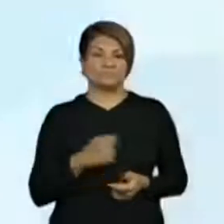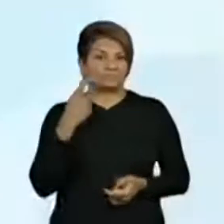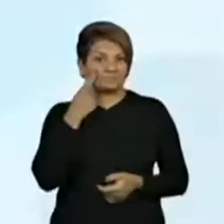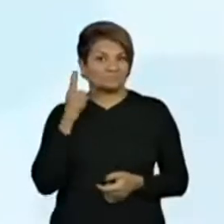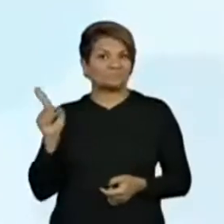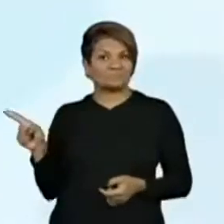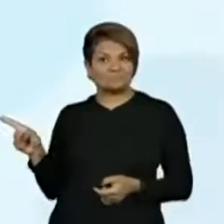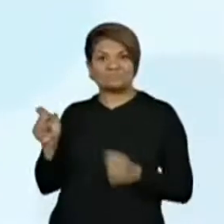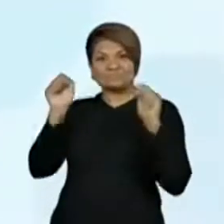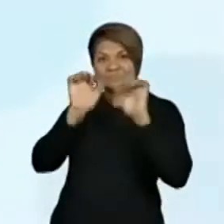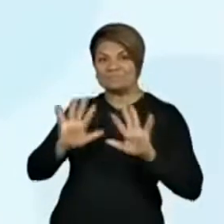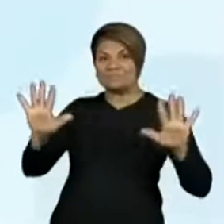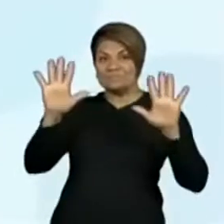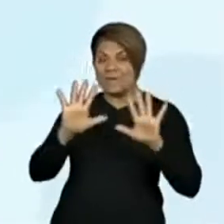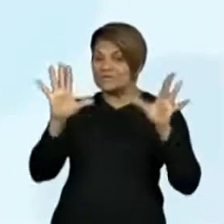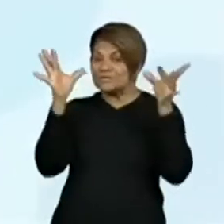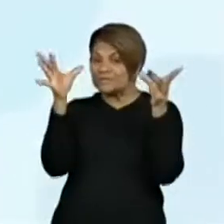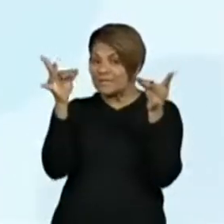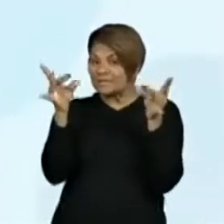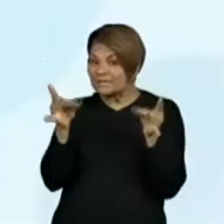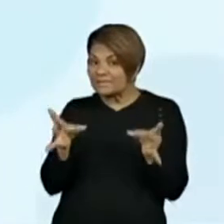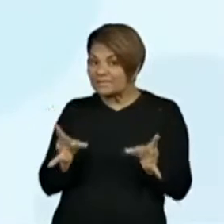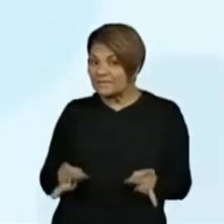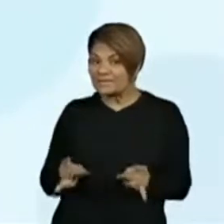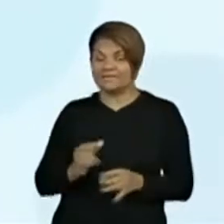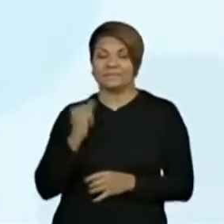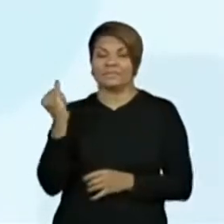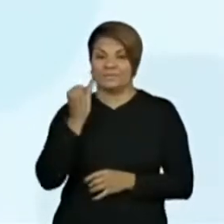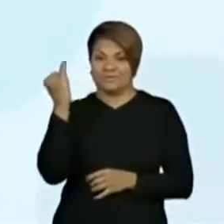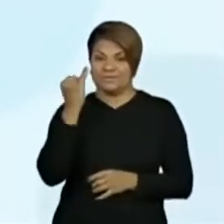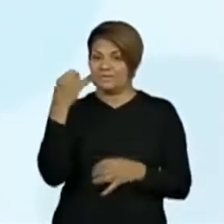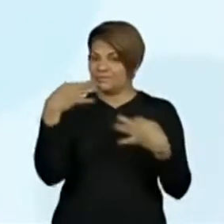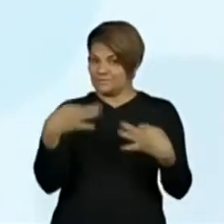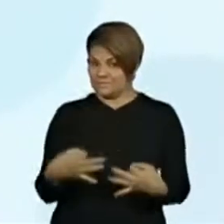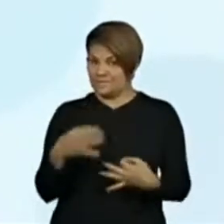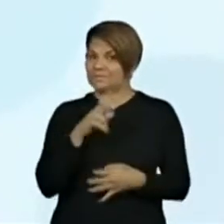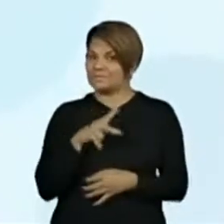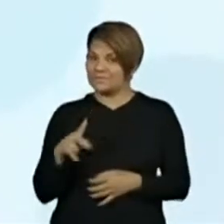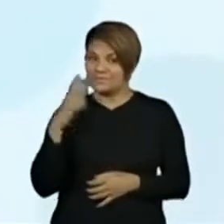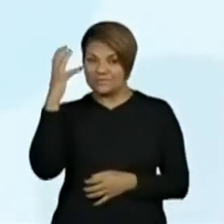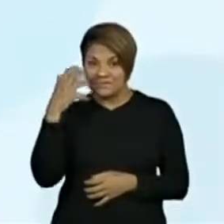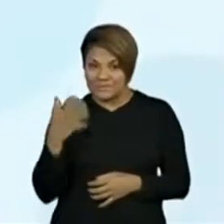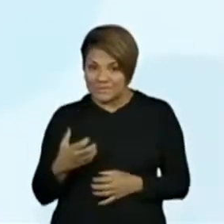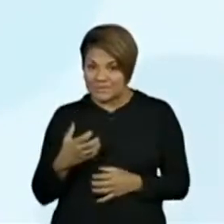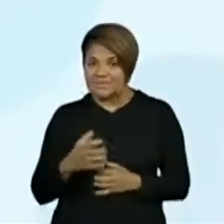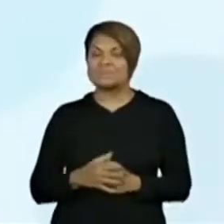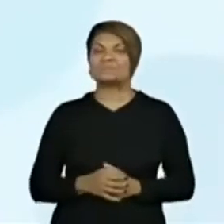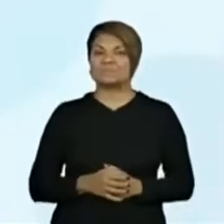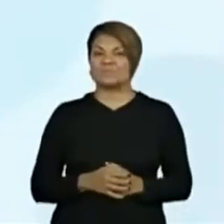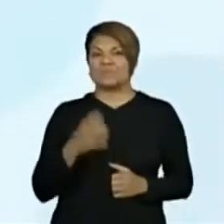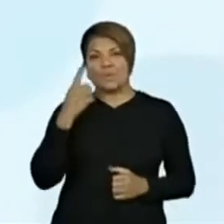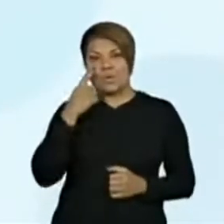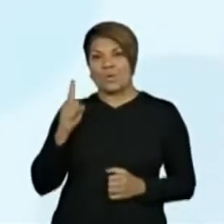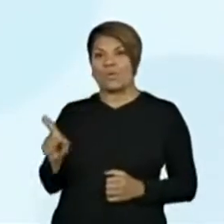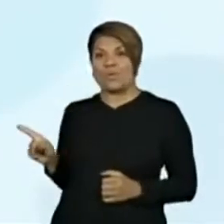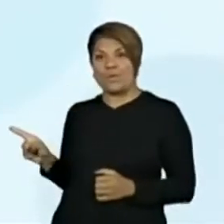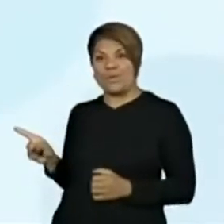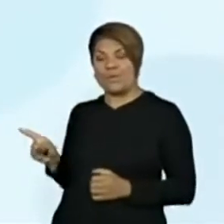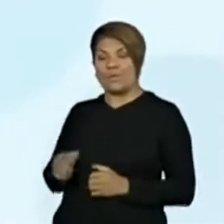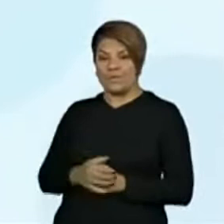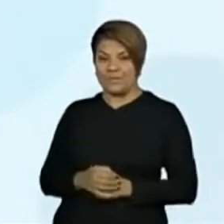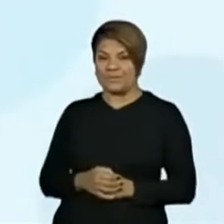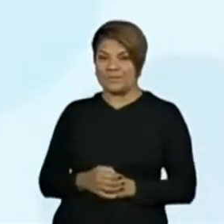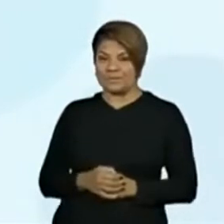Olhem todos os detalhes. É muito importante. Certo, professora Vivi? Uhum. Olhem lá, ó.